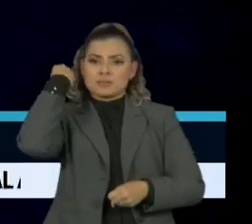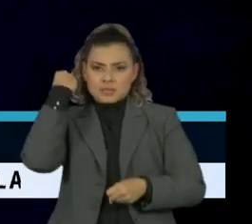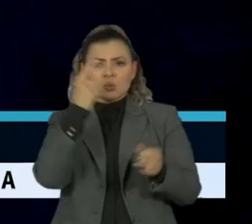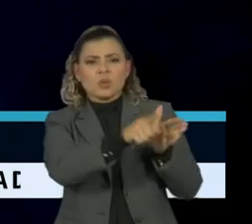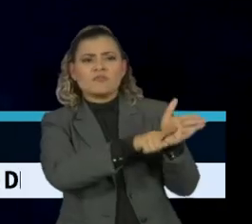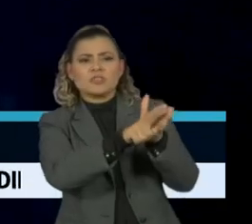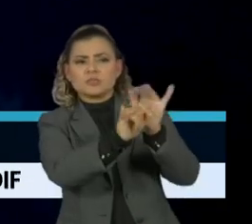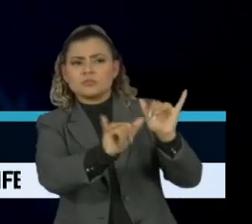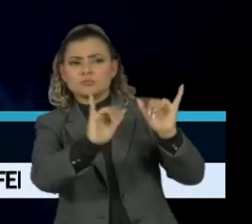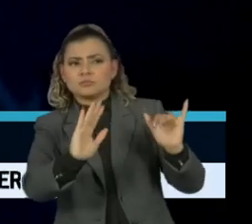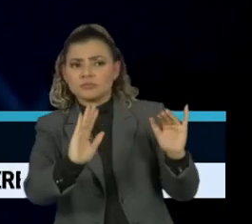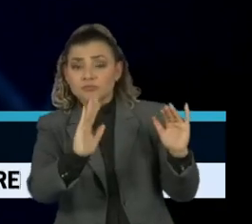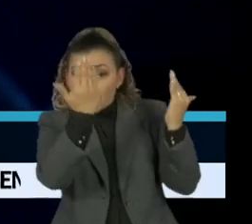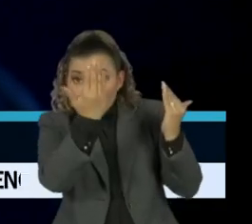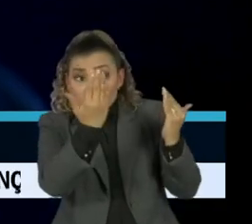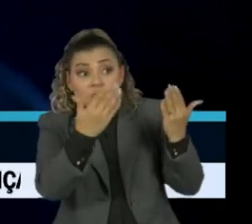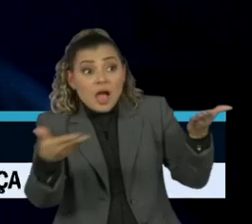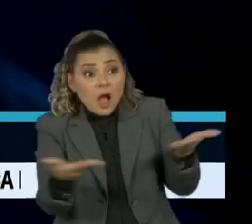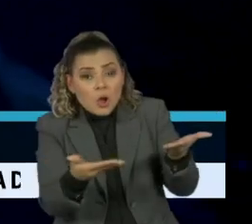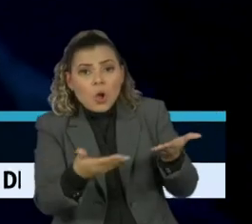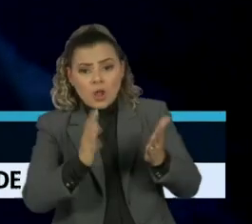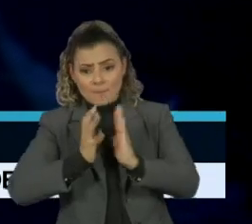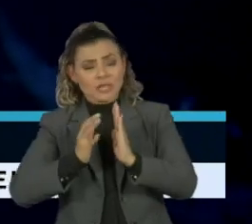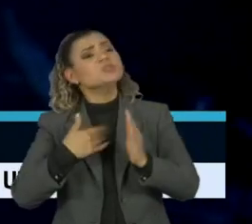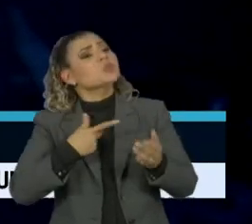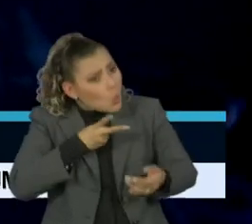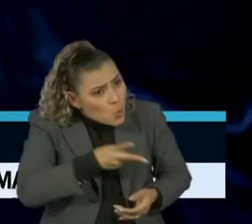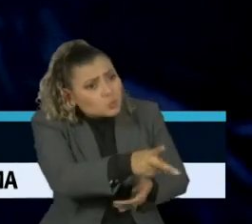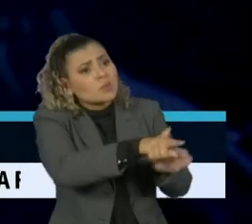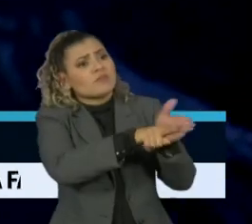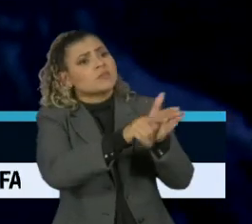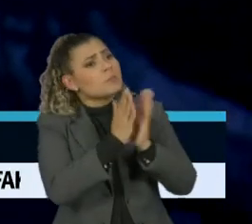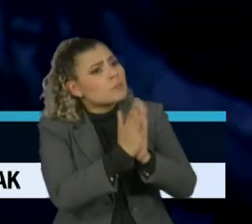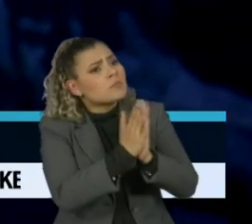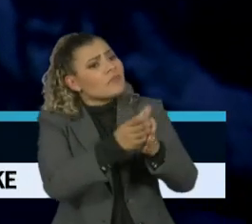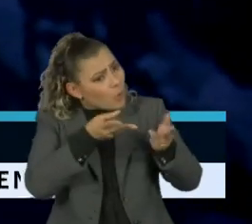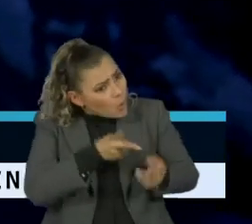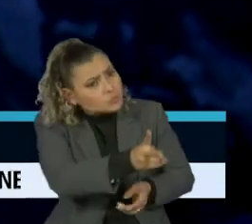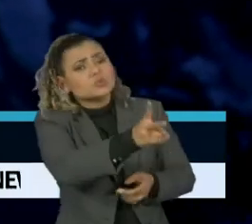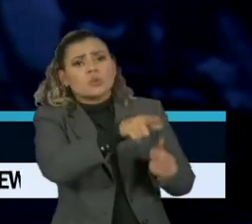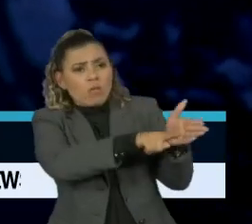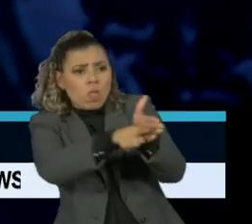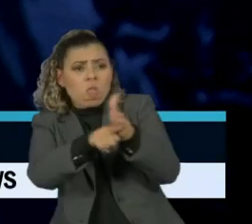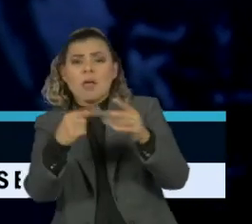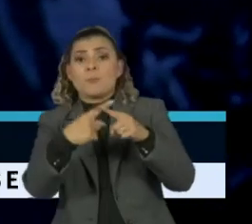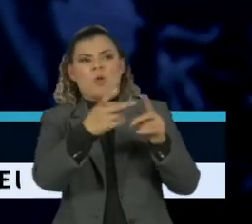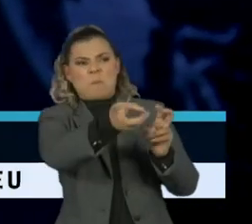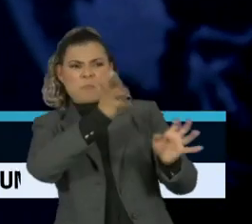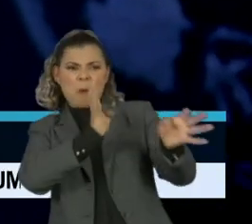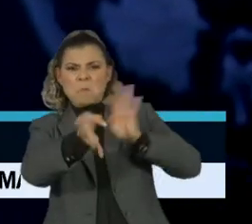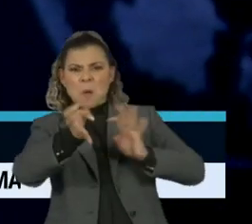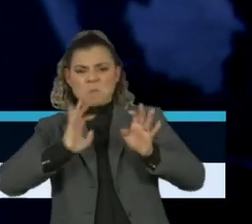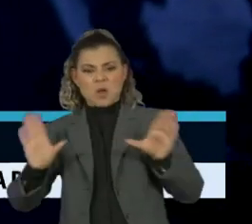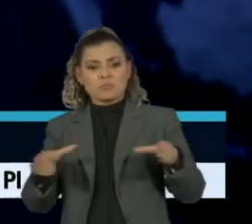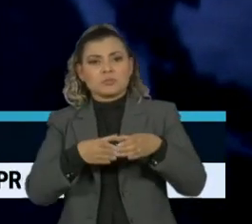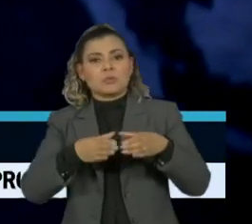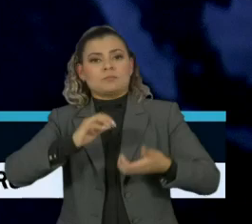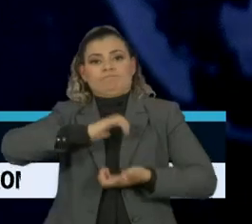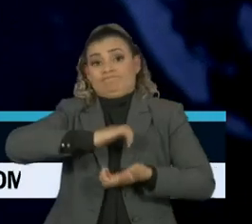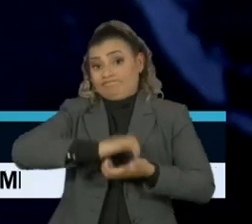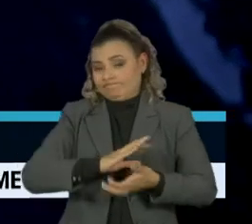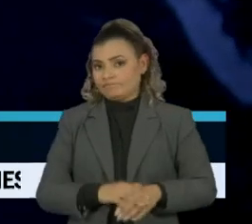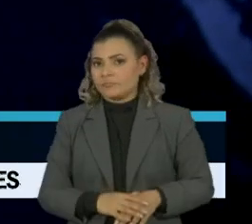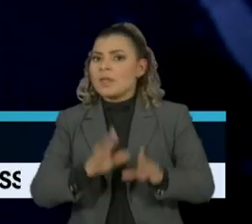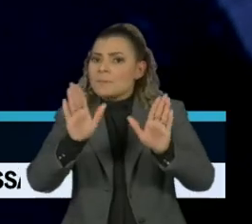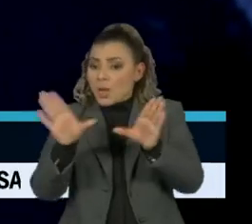do inquérito das fake news. Agora, a sigla defende a continuidade da investigação que apura ataques e ofensas à corte. Segundo perícia,